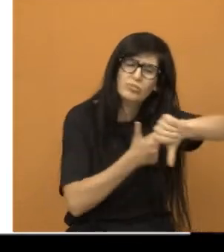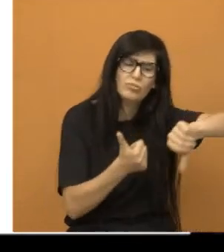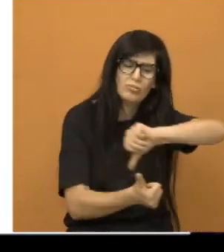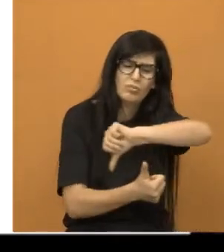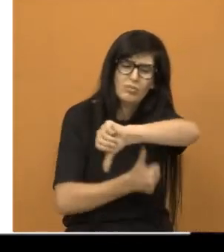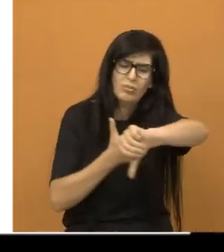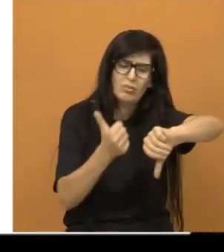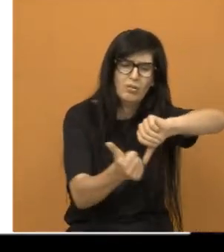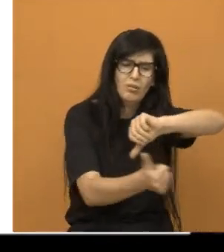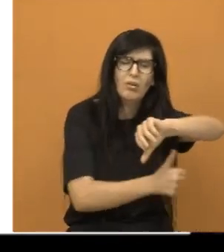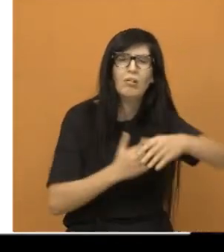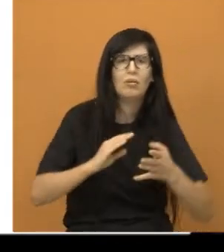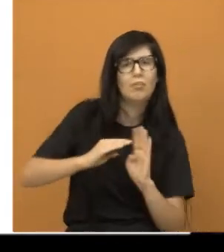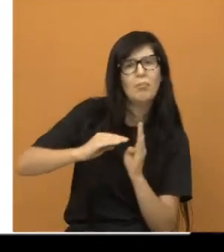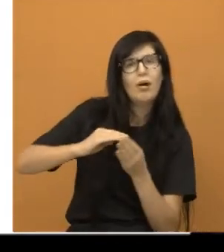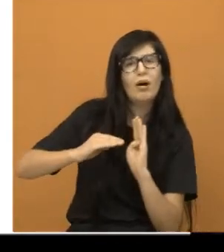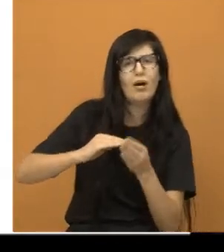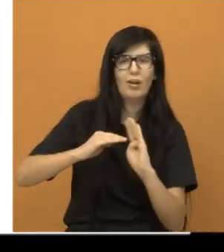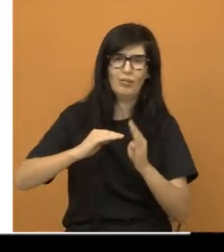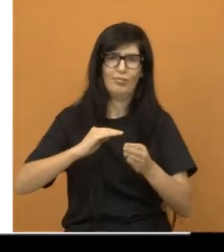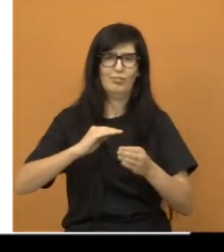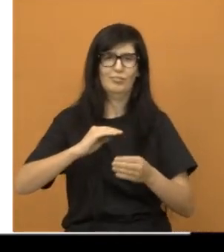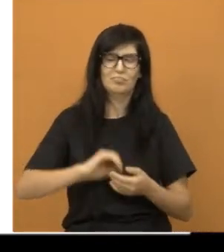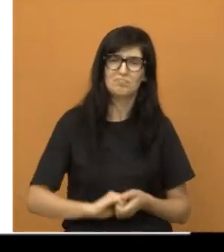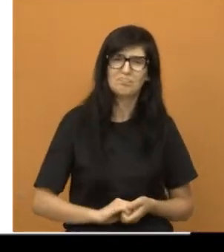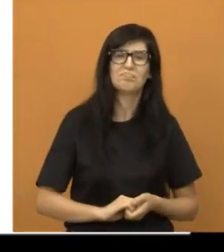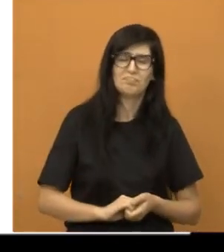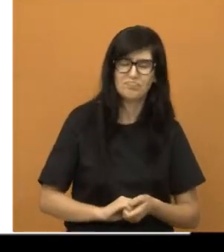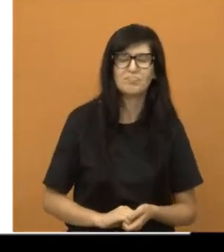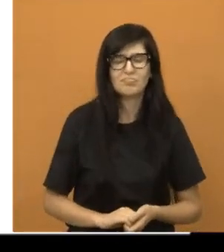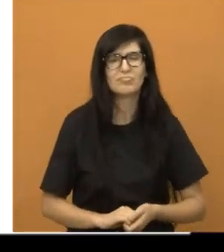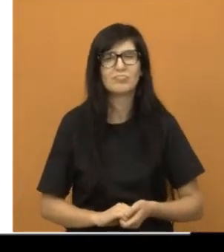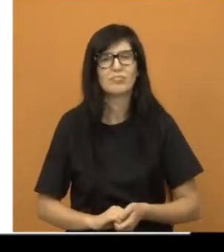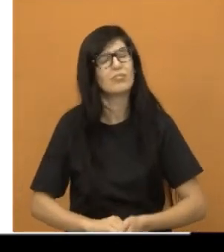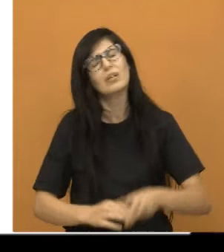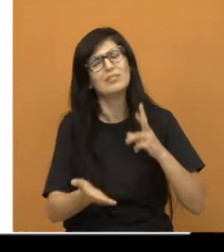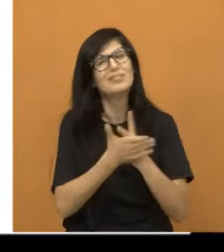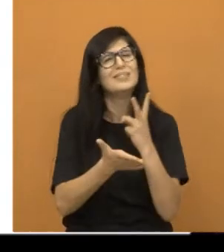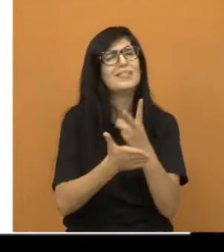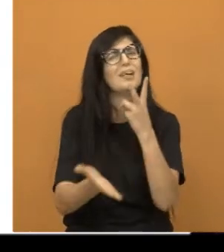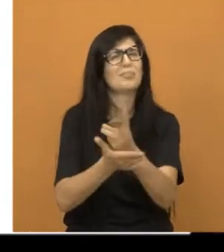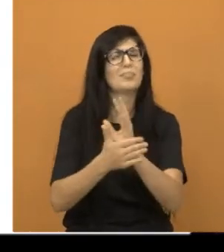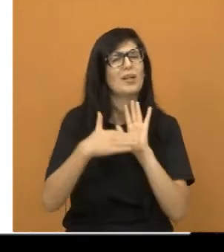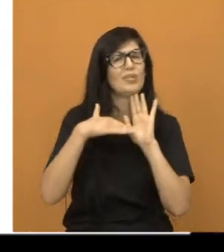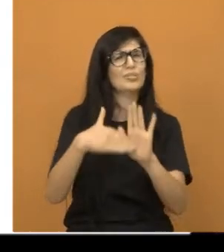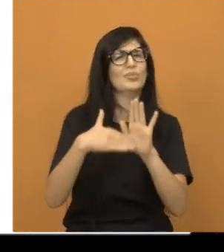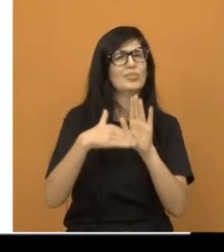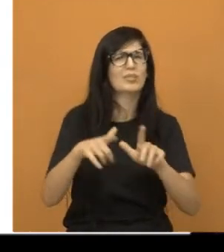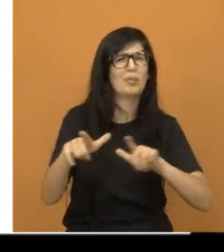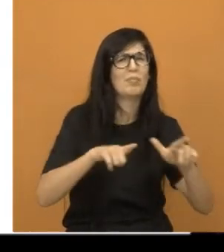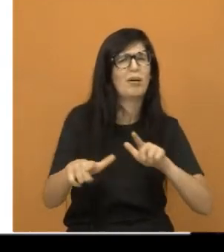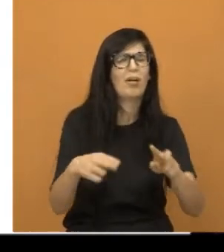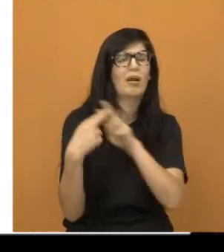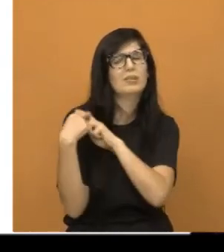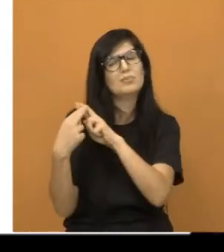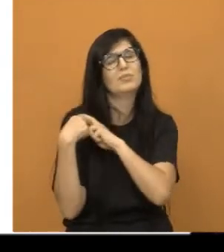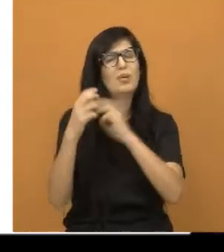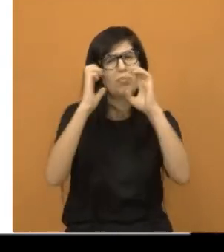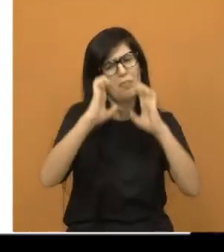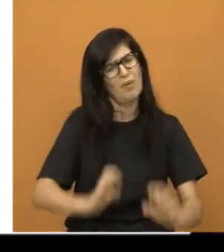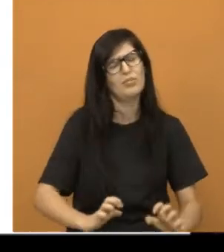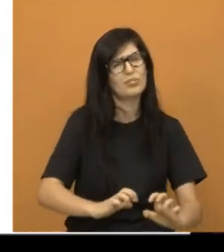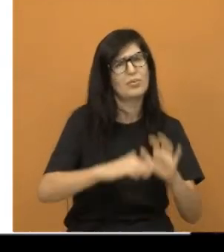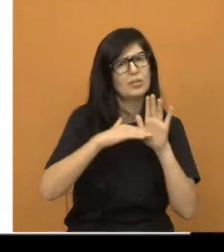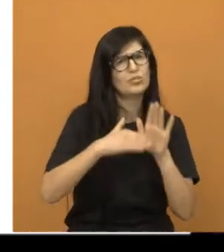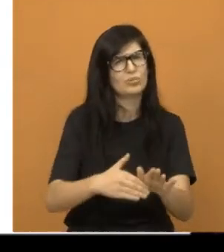Então, assim, é um compromisso em dedicar e trabalhar com muita seriedade e responsabilidade nessa cidade que